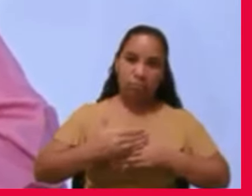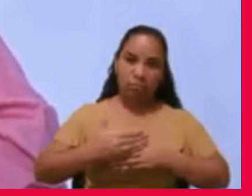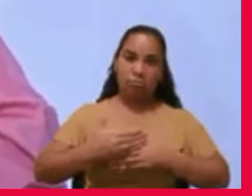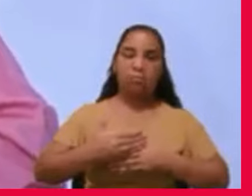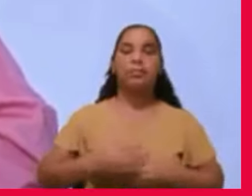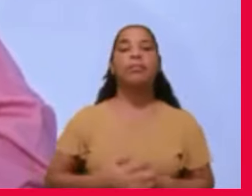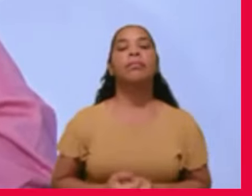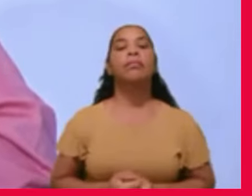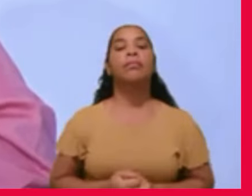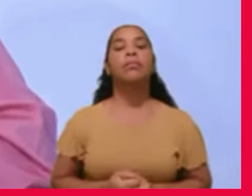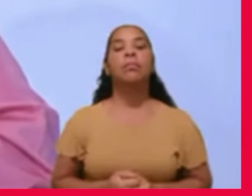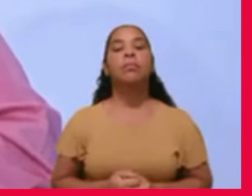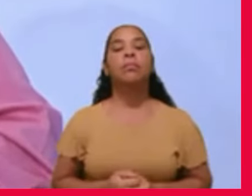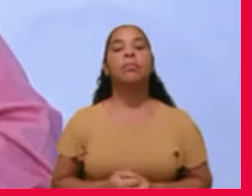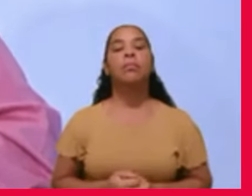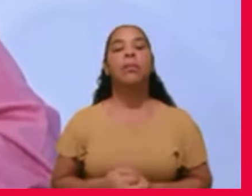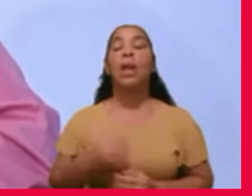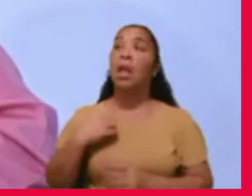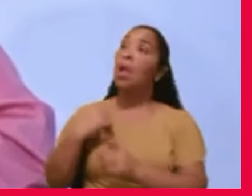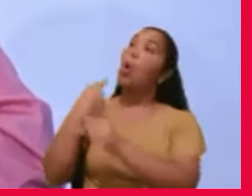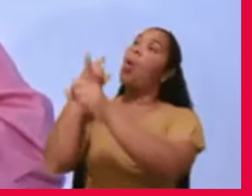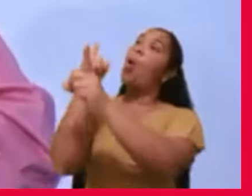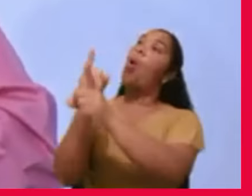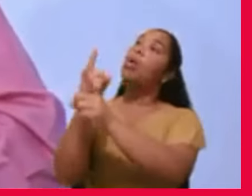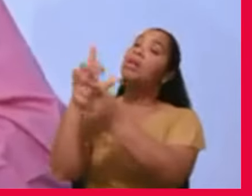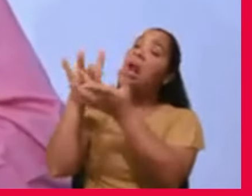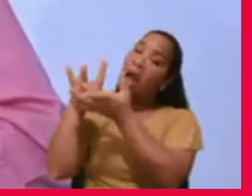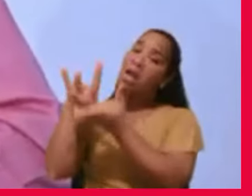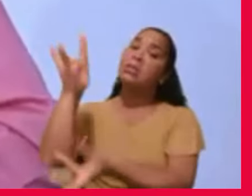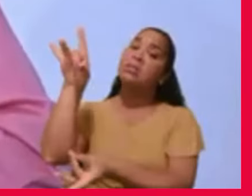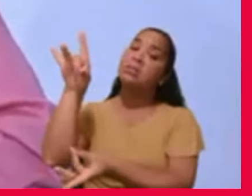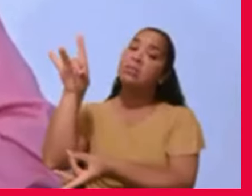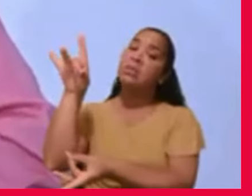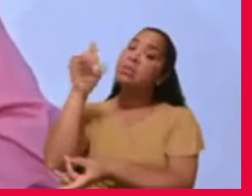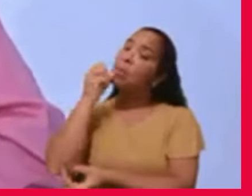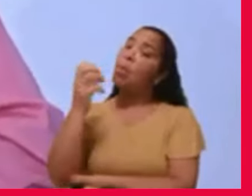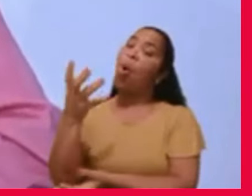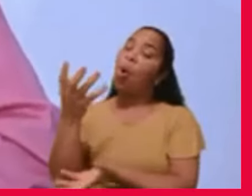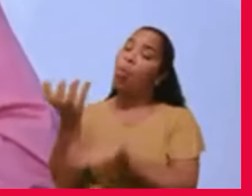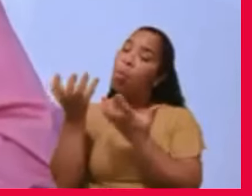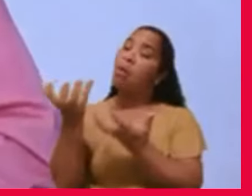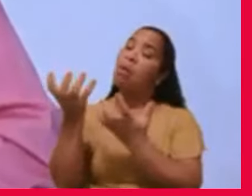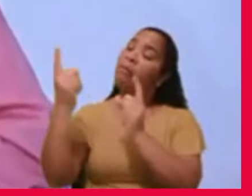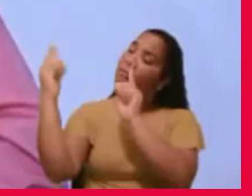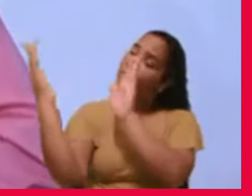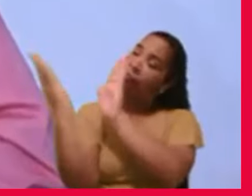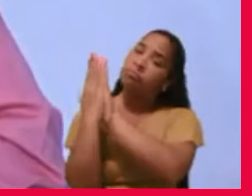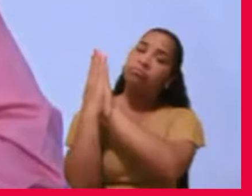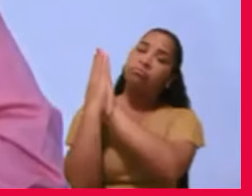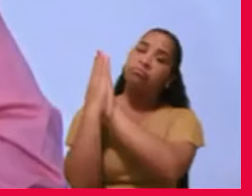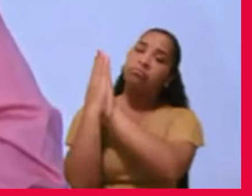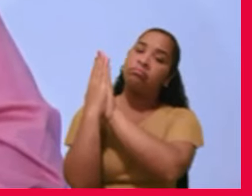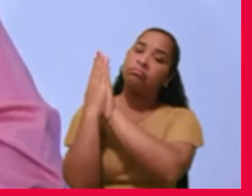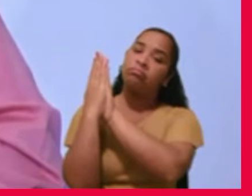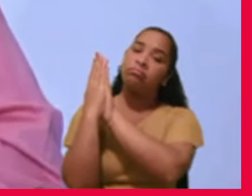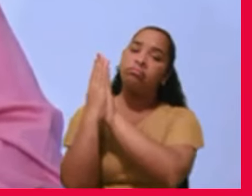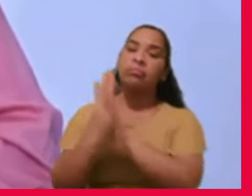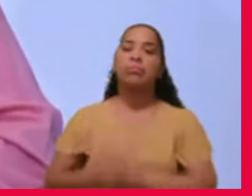E me encontrar com algum espírito que eu queria um tete a tete. Meus amigos,